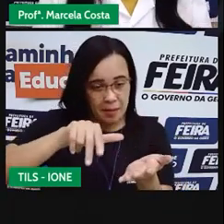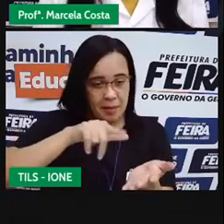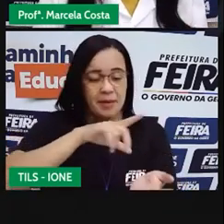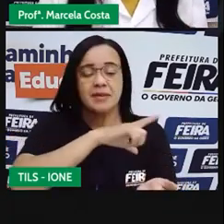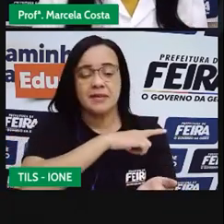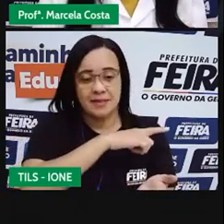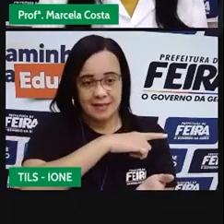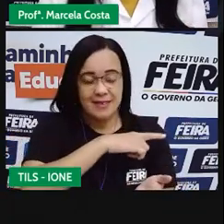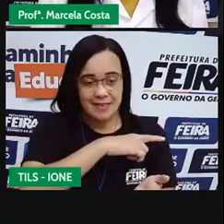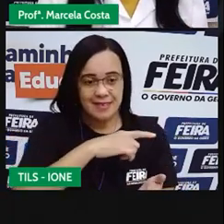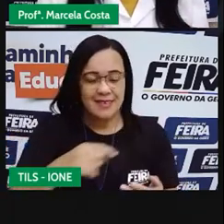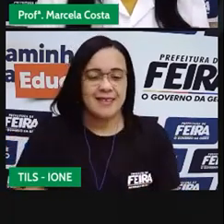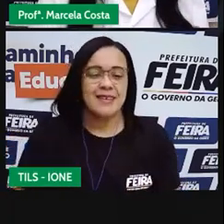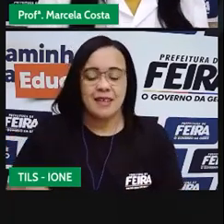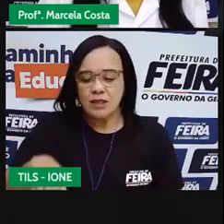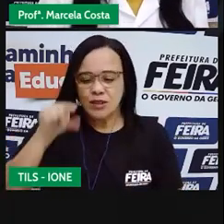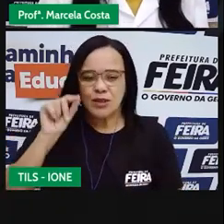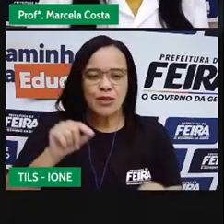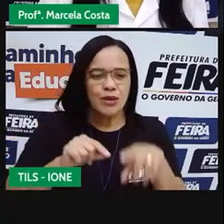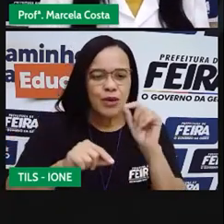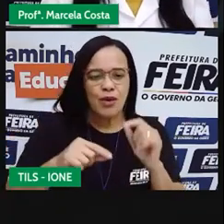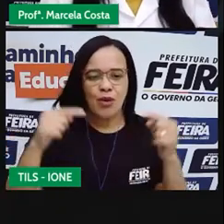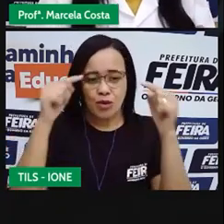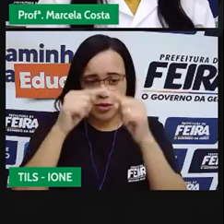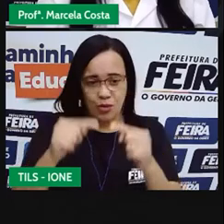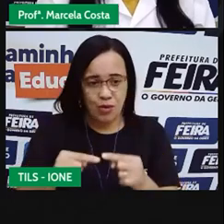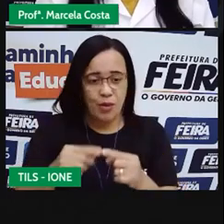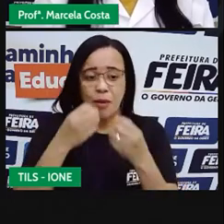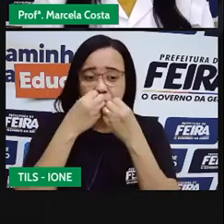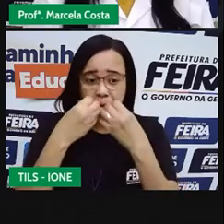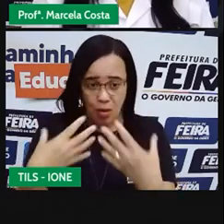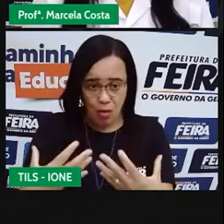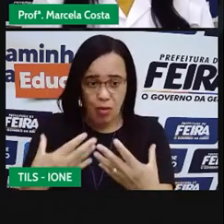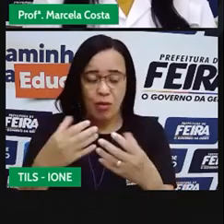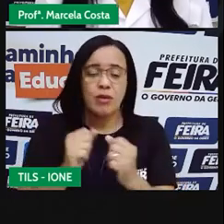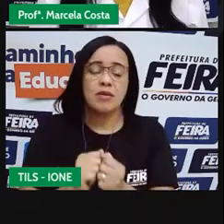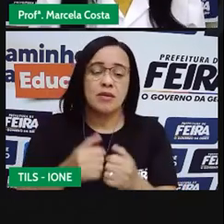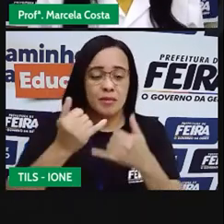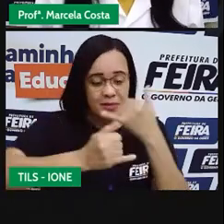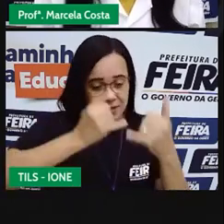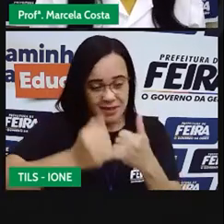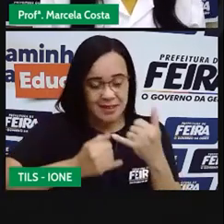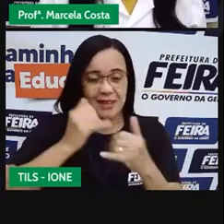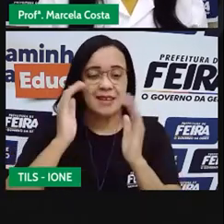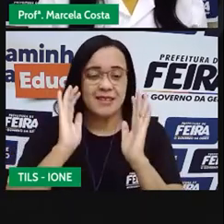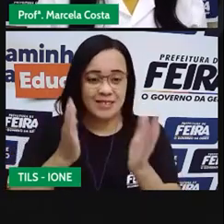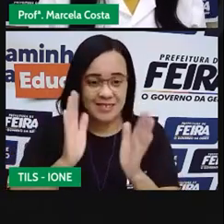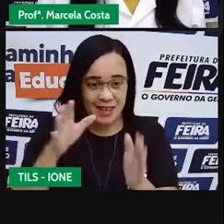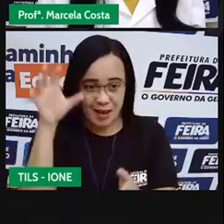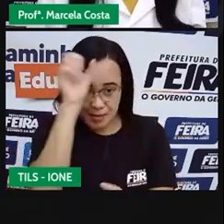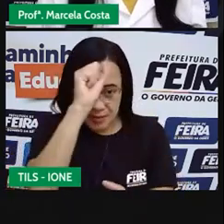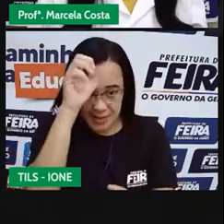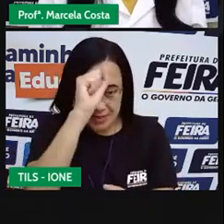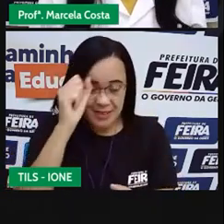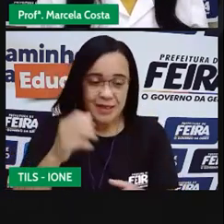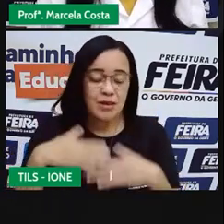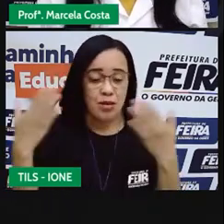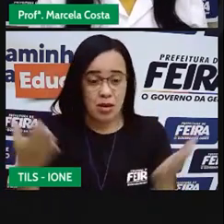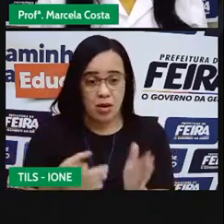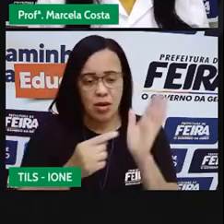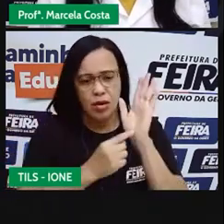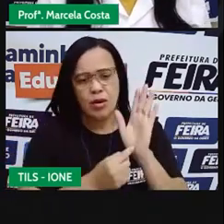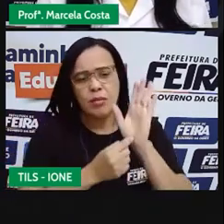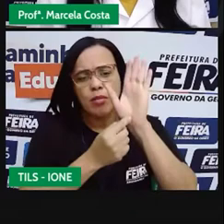a gente escolhe os materiais e também já viu como brincar eu quero mostrar para vocês um